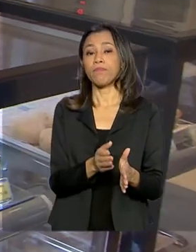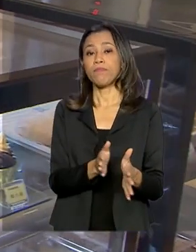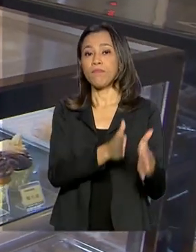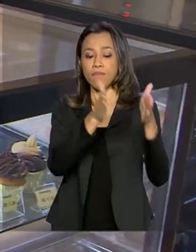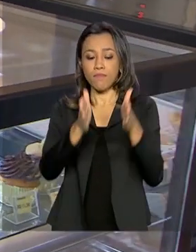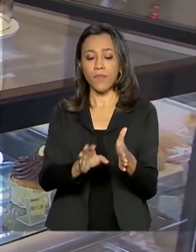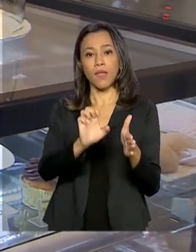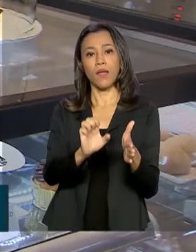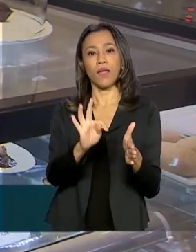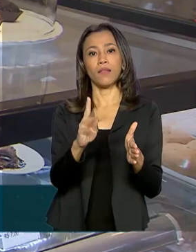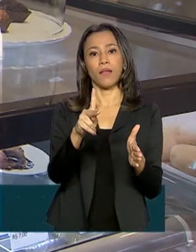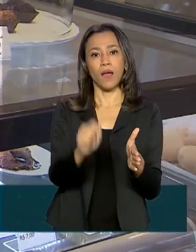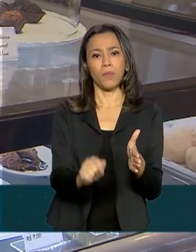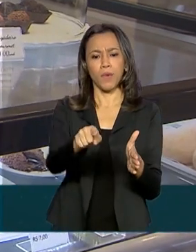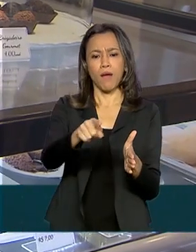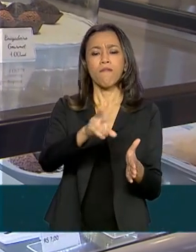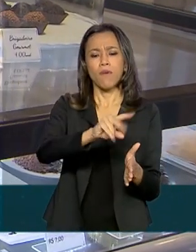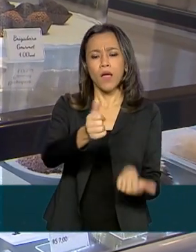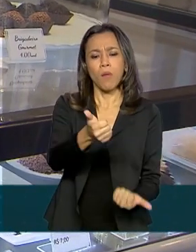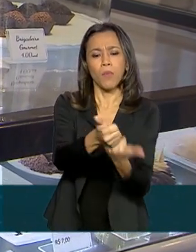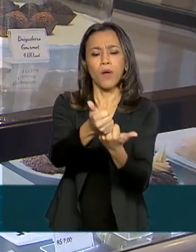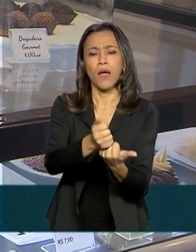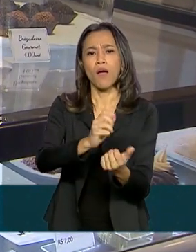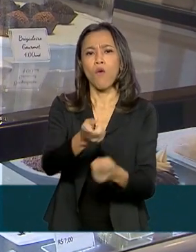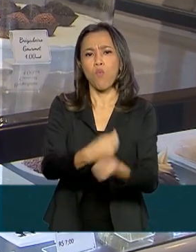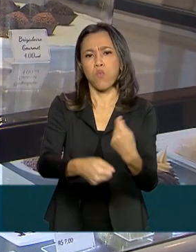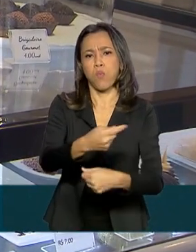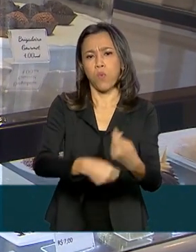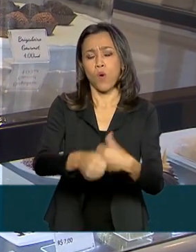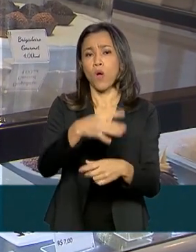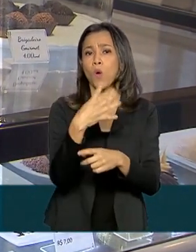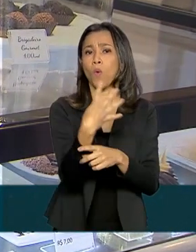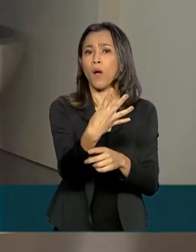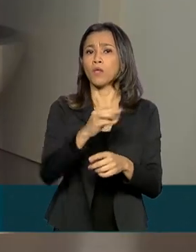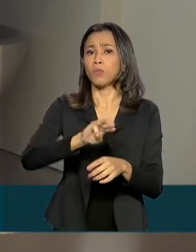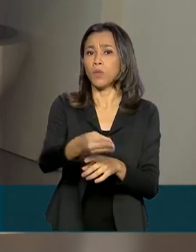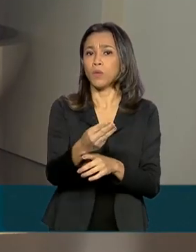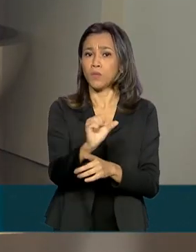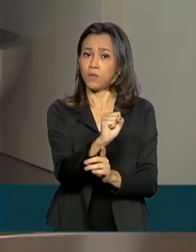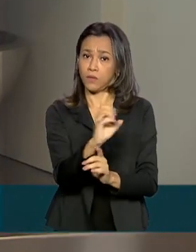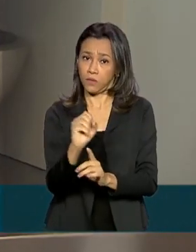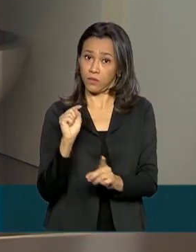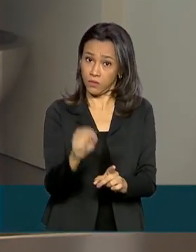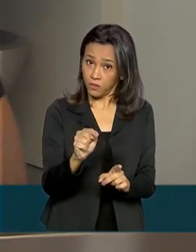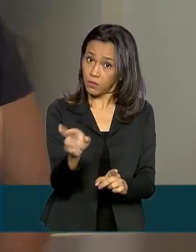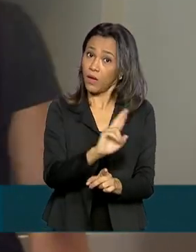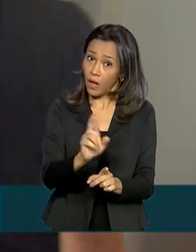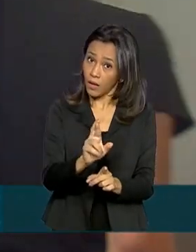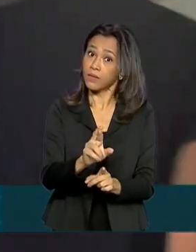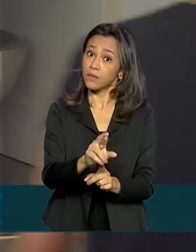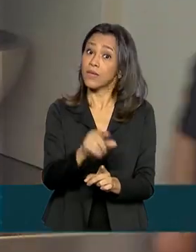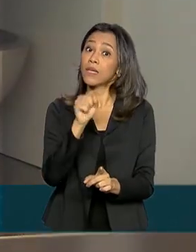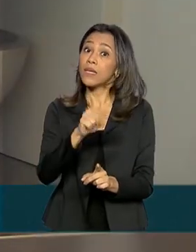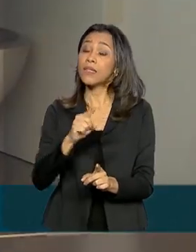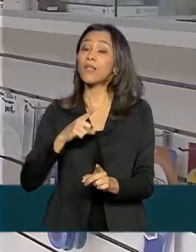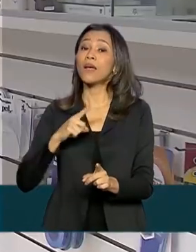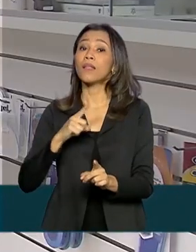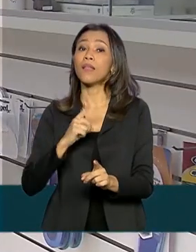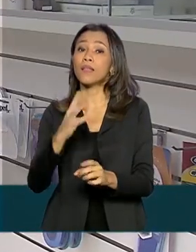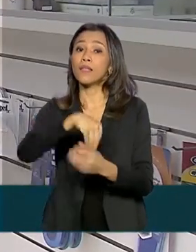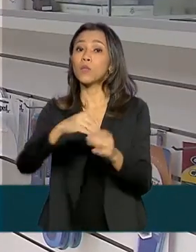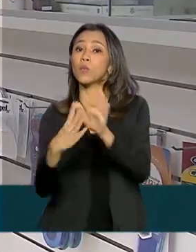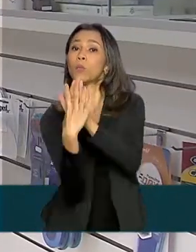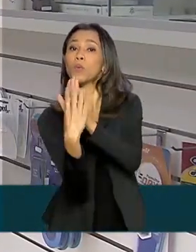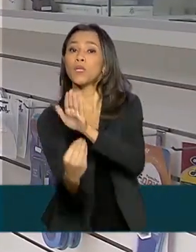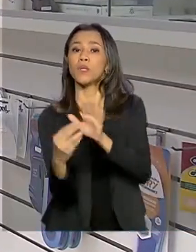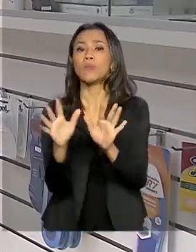atendidas as empresas com faturamento anual de até R$ 4,8 milhões, que são optantes do Simples Nacional. A